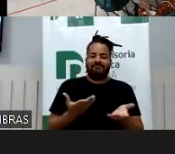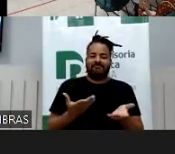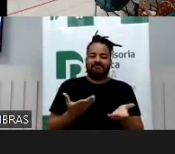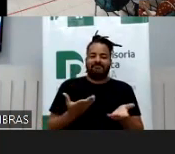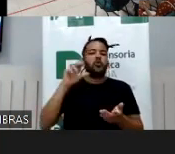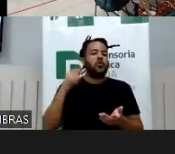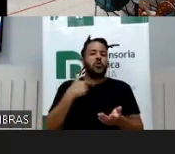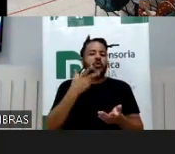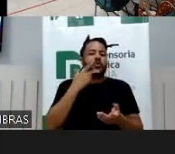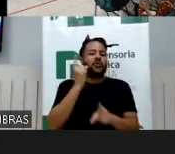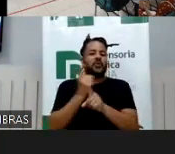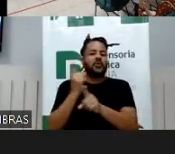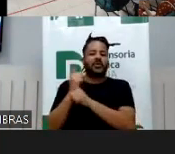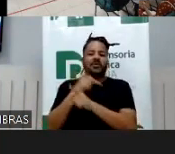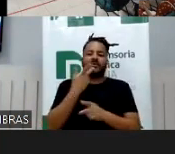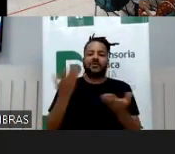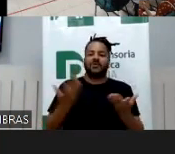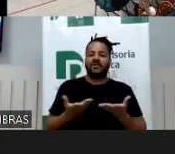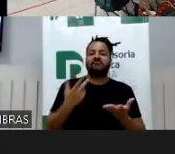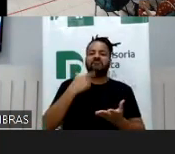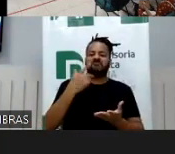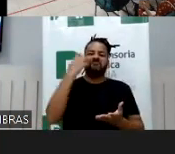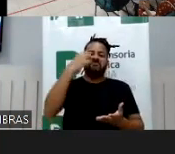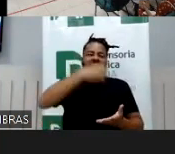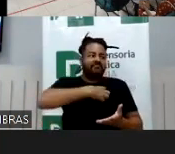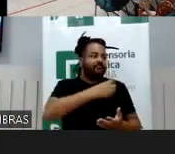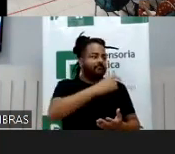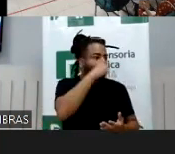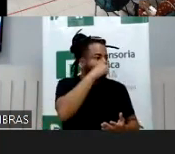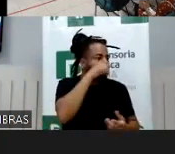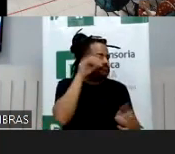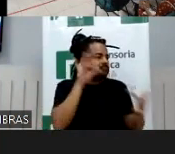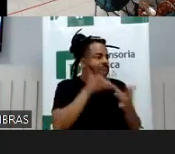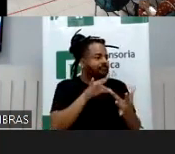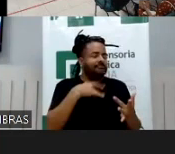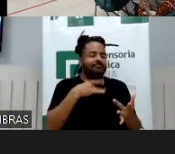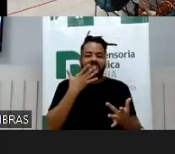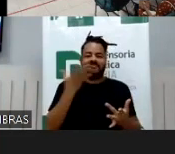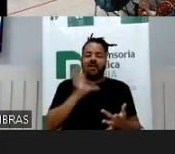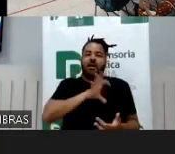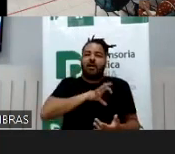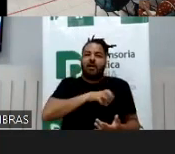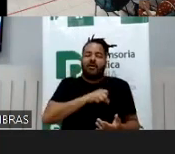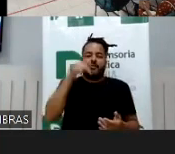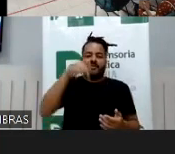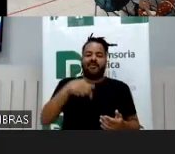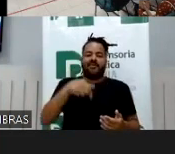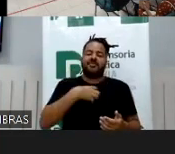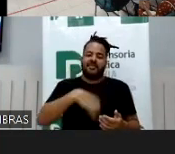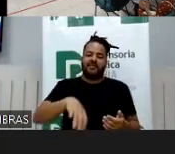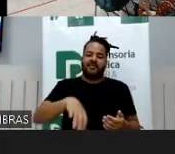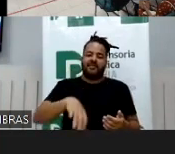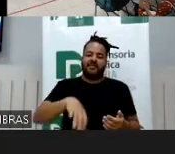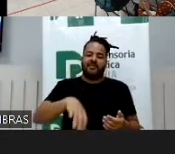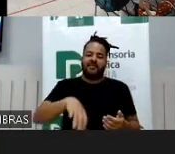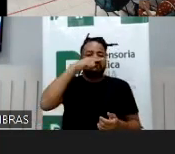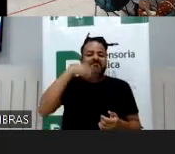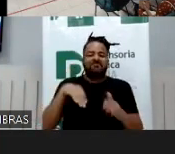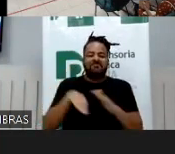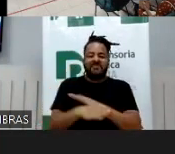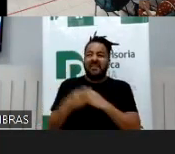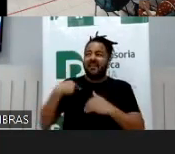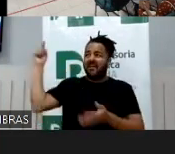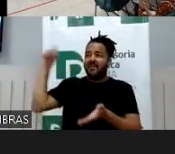um lugar no mundo onde elas se reconheçam tanto quanto a Bahia, amam Salvador, amam, dizem que se sentem em casa e fizeram questão de vir pagando a própria